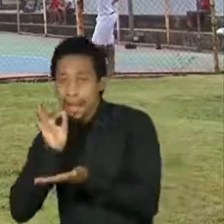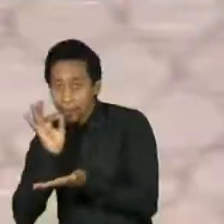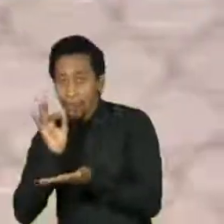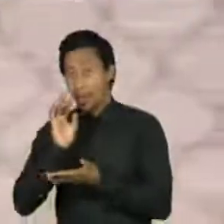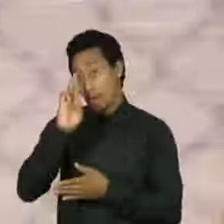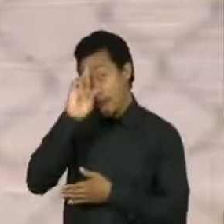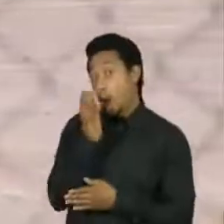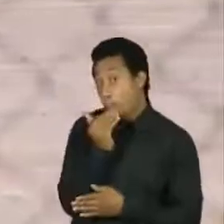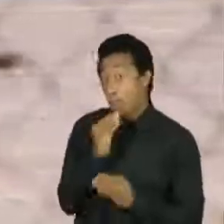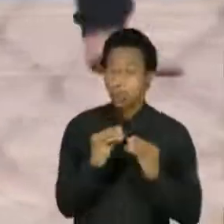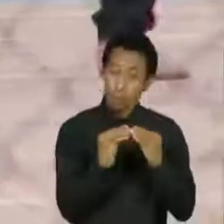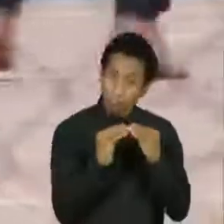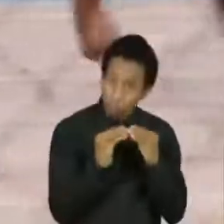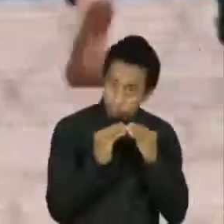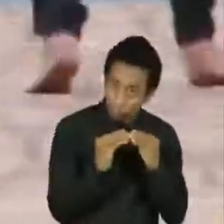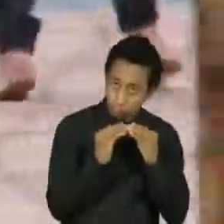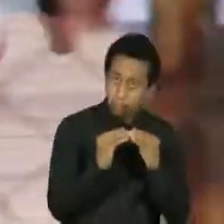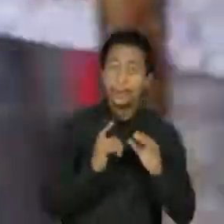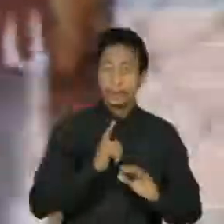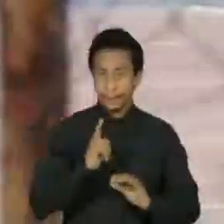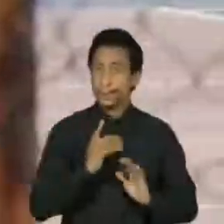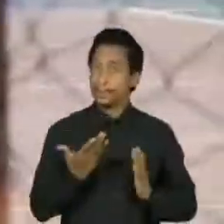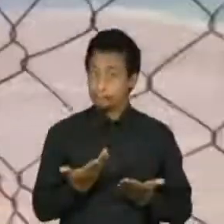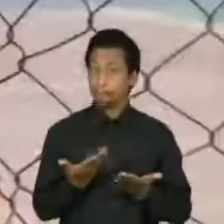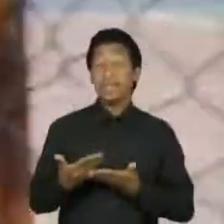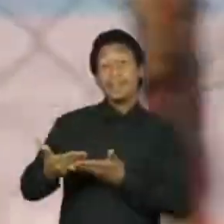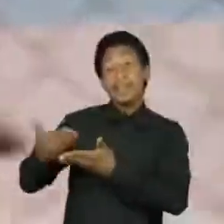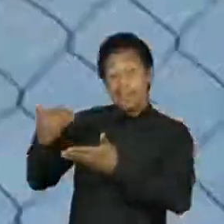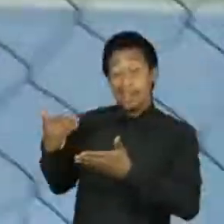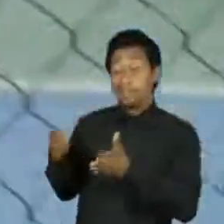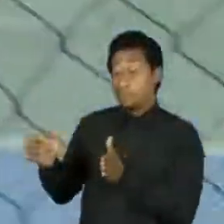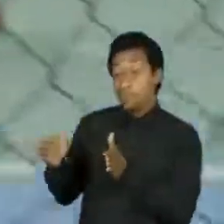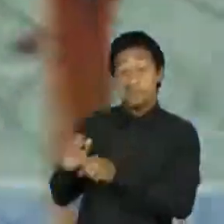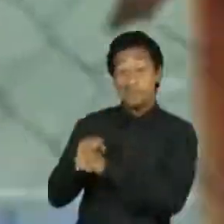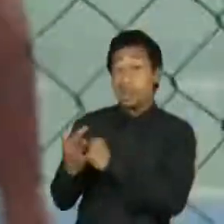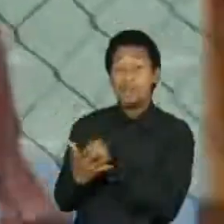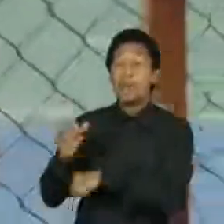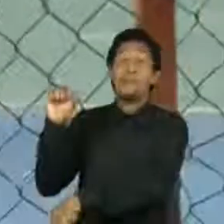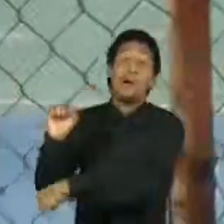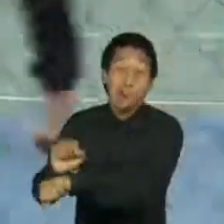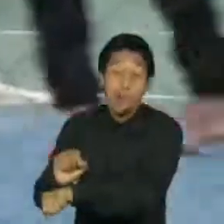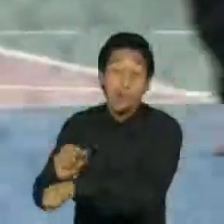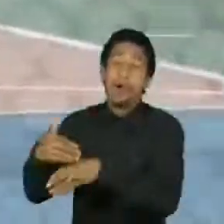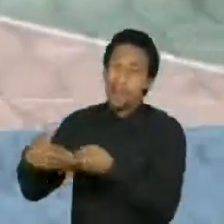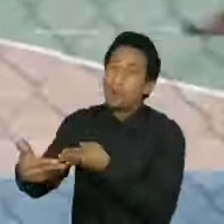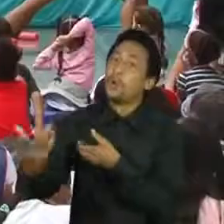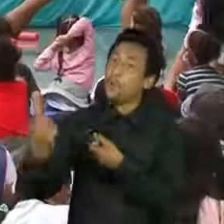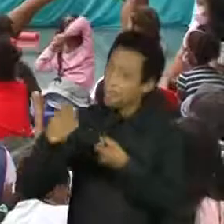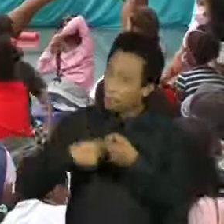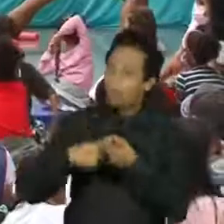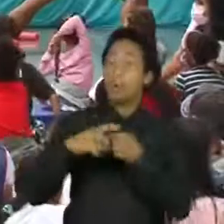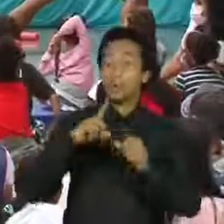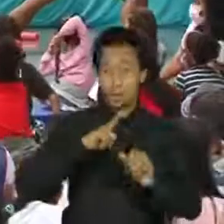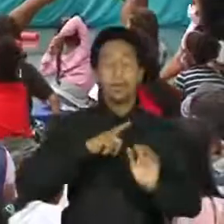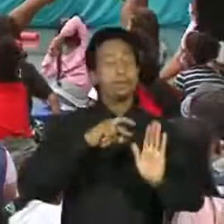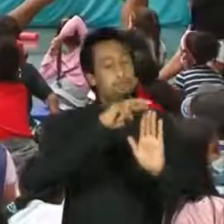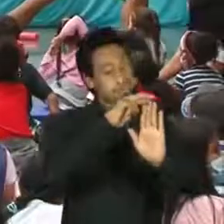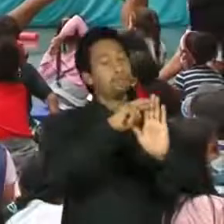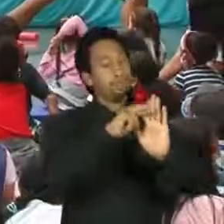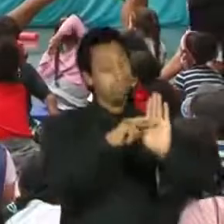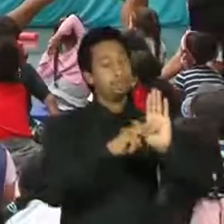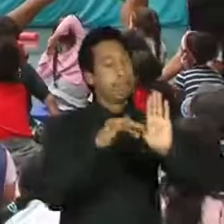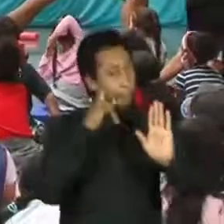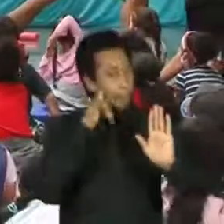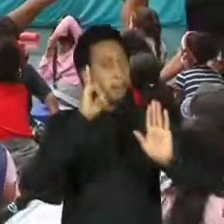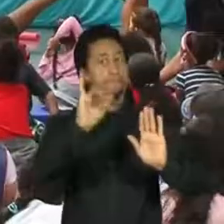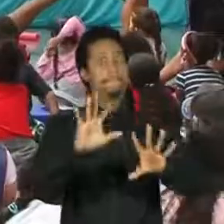almoço e lanche. Após uma suspensão por conta da pandemia, o programa é retomado seguindo os protocolos de prevenção contra